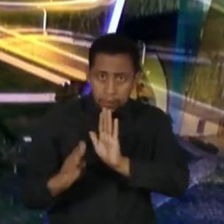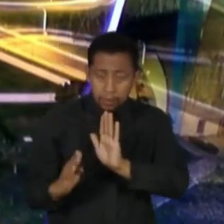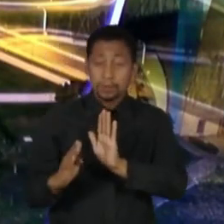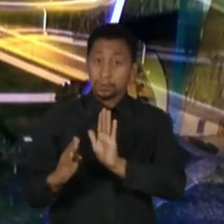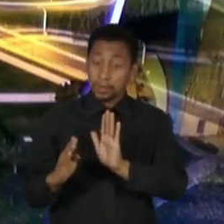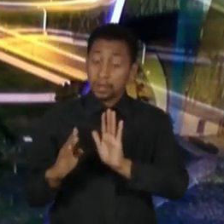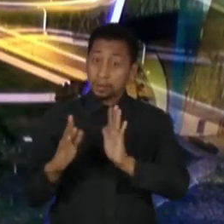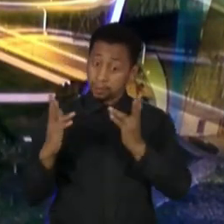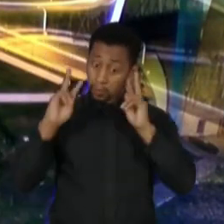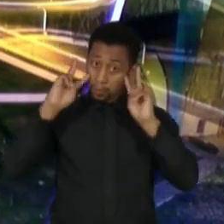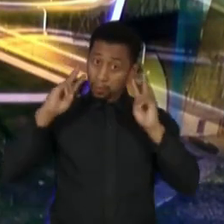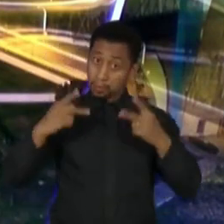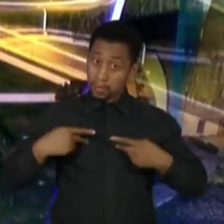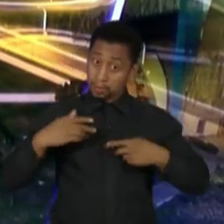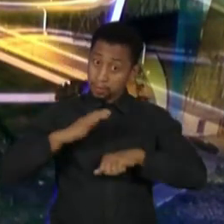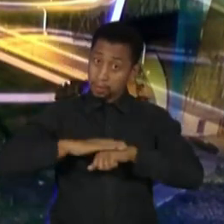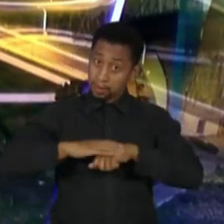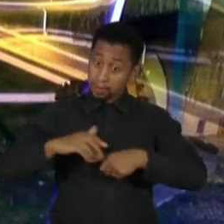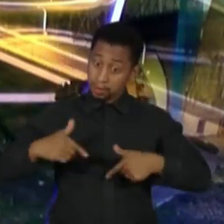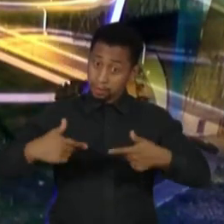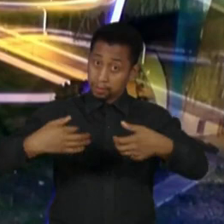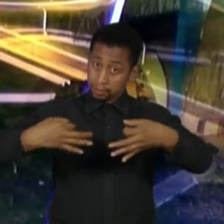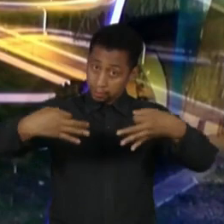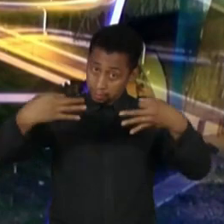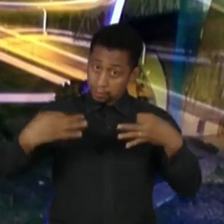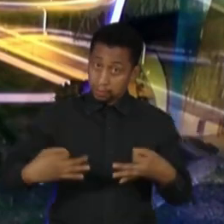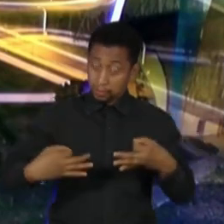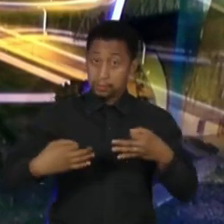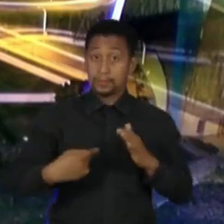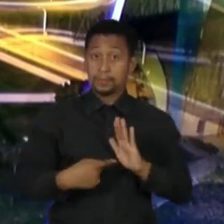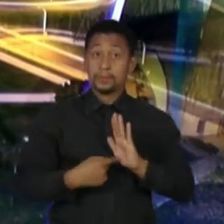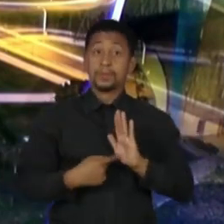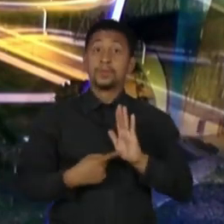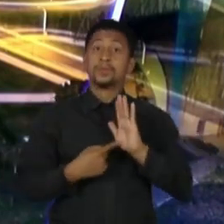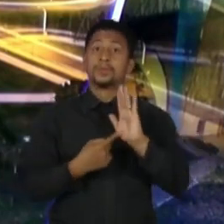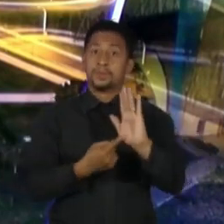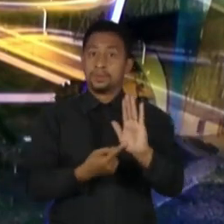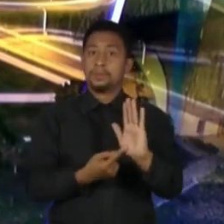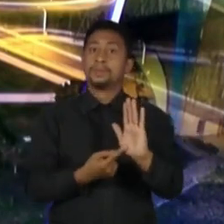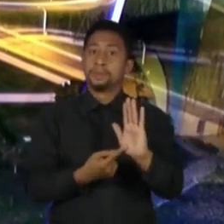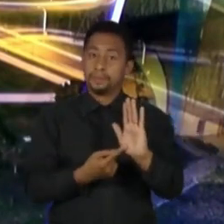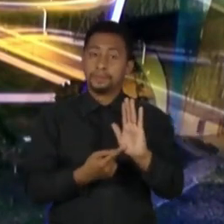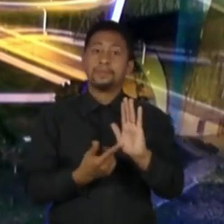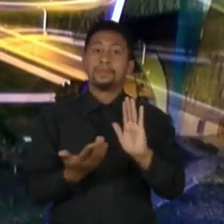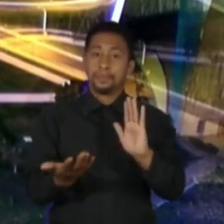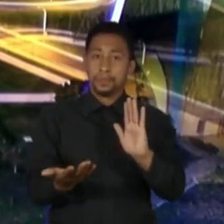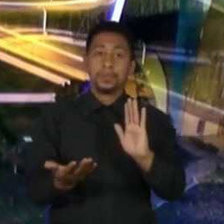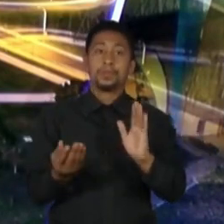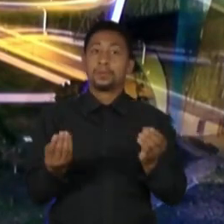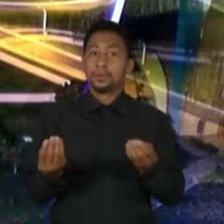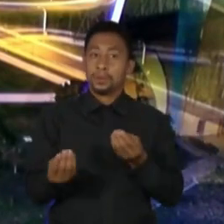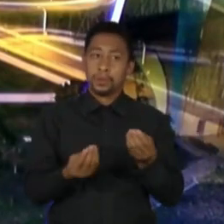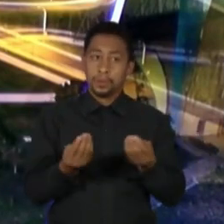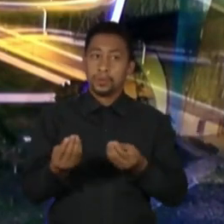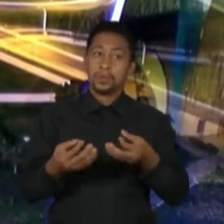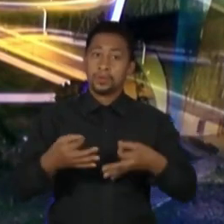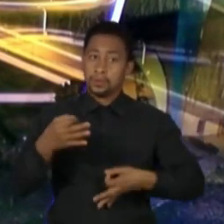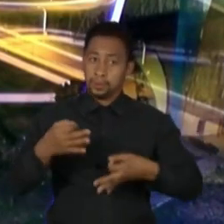humana, nele se inclui o de se afirmar, se reafirmar e de nós, juízes,